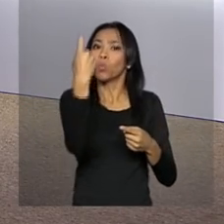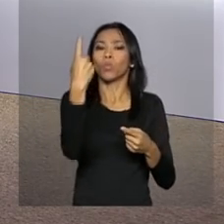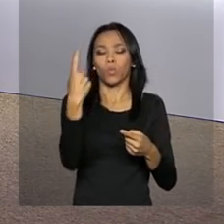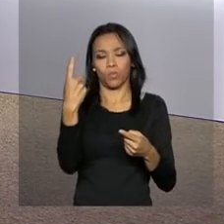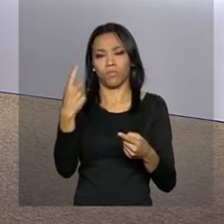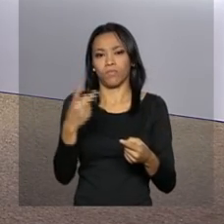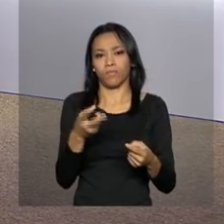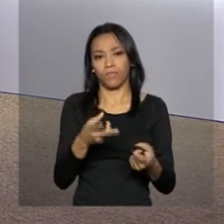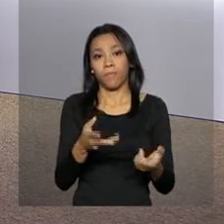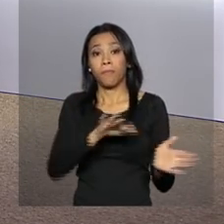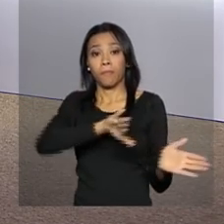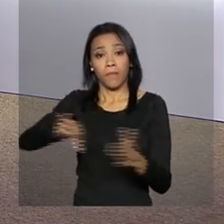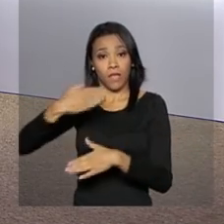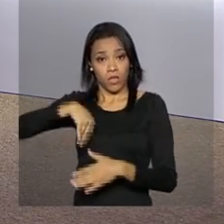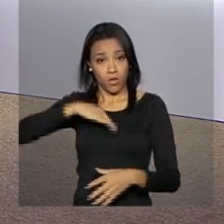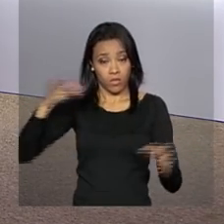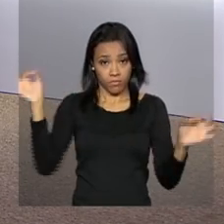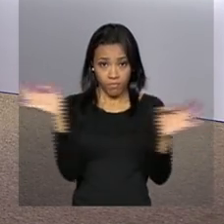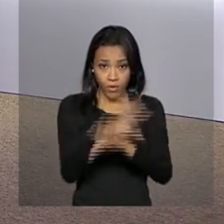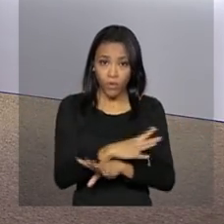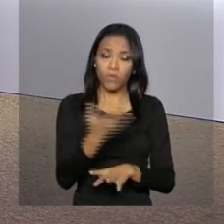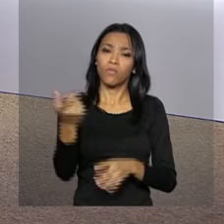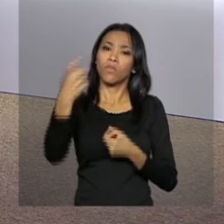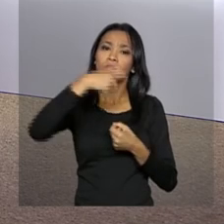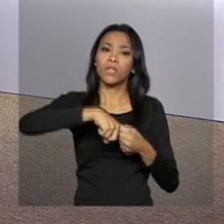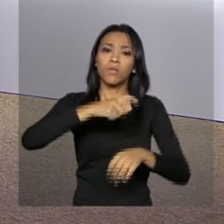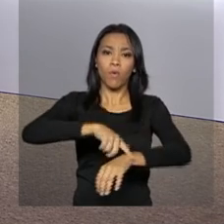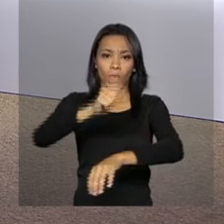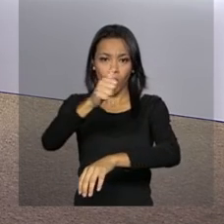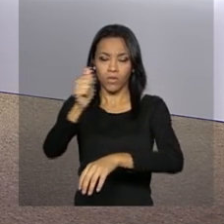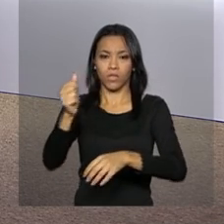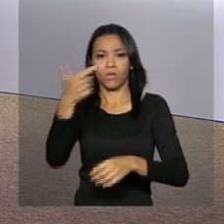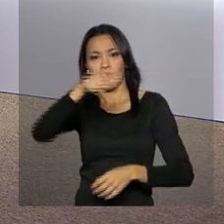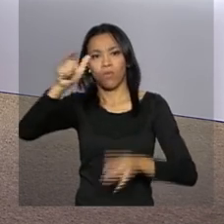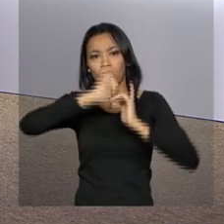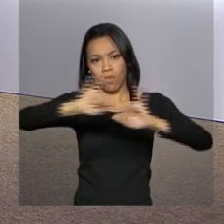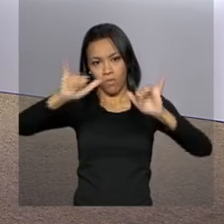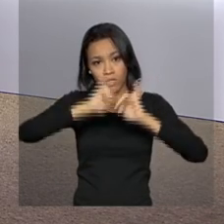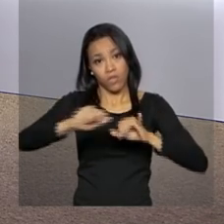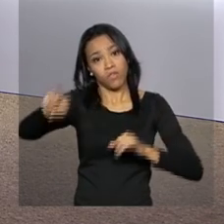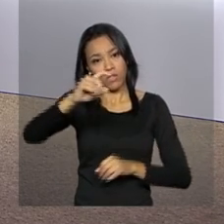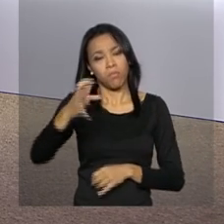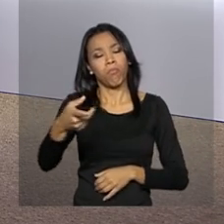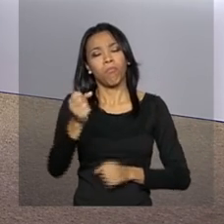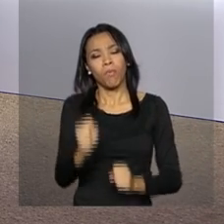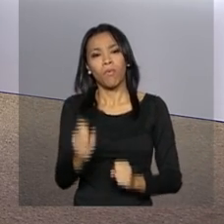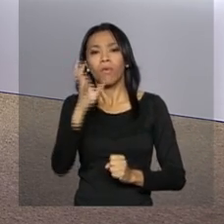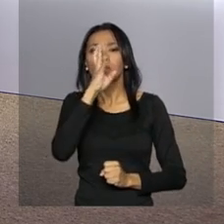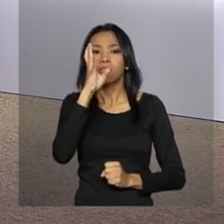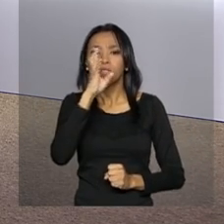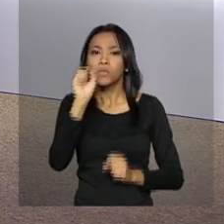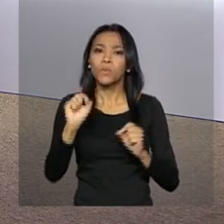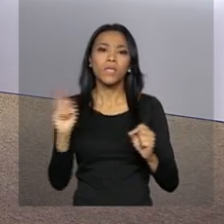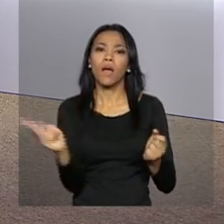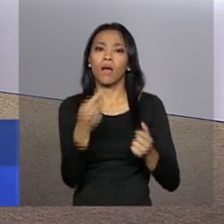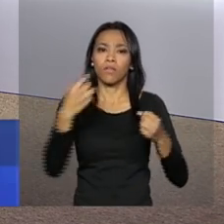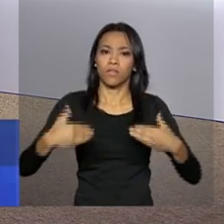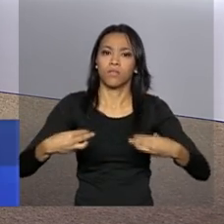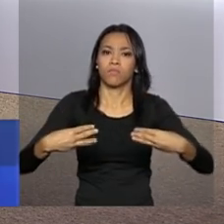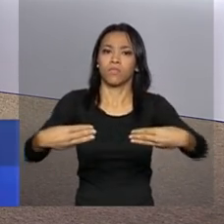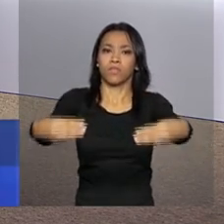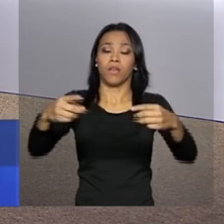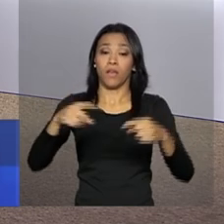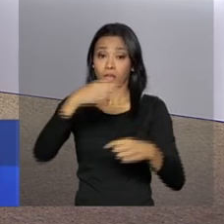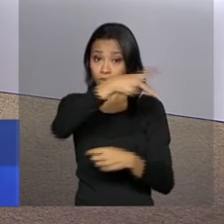E nós ficamos por aqui. Voltaremos às 11 horas com outras informações. Acompanhe as novidades do Executivo Federal também nas